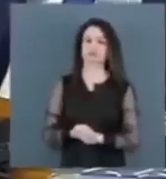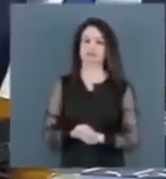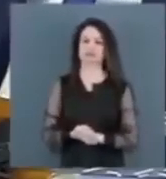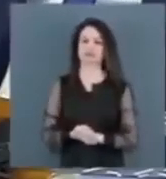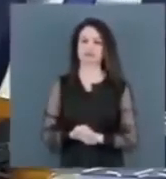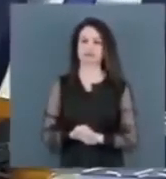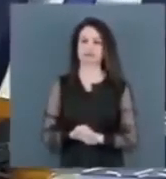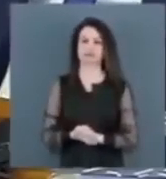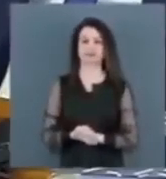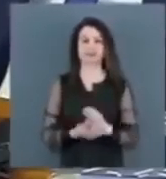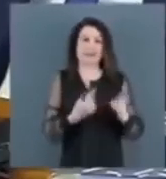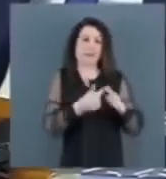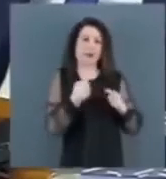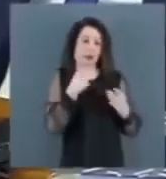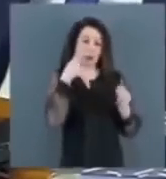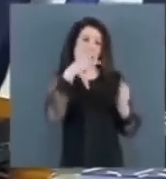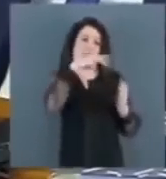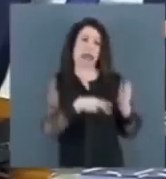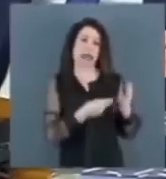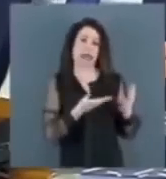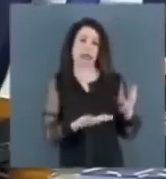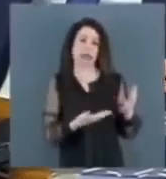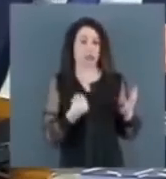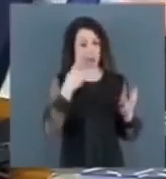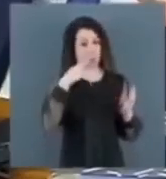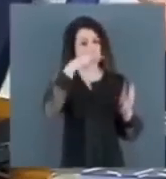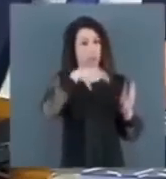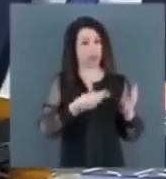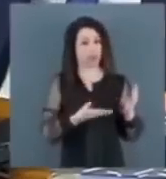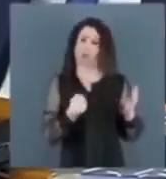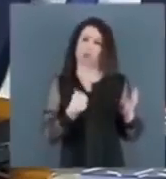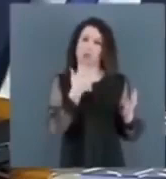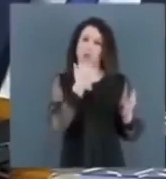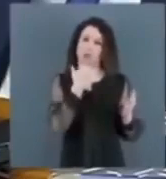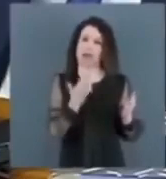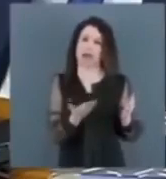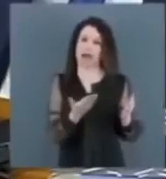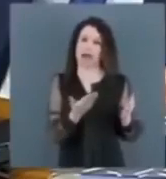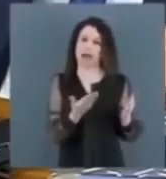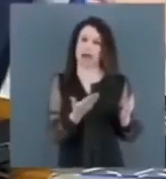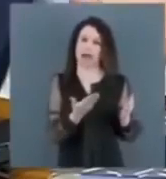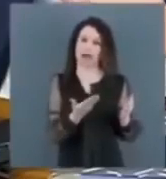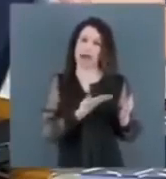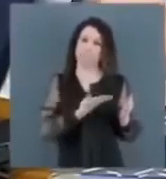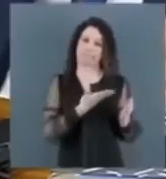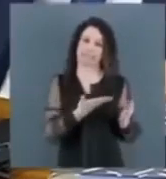É porque eu estou lendo. Eu estou lendo. Aí não dá, amiga. Deixa eu te...